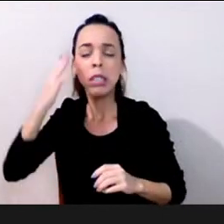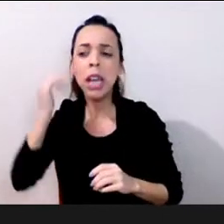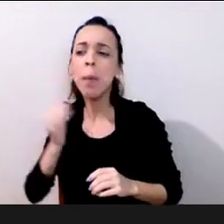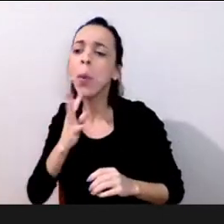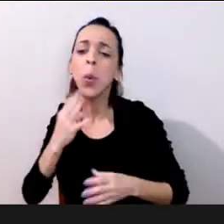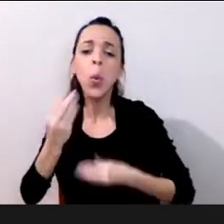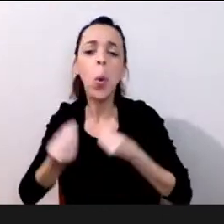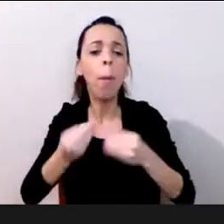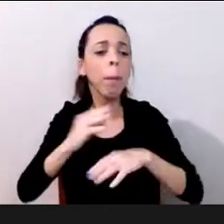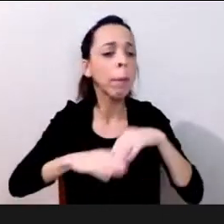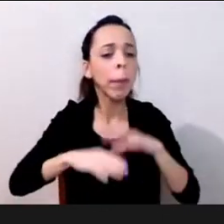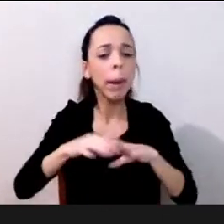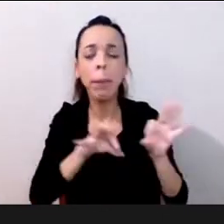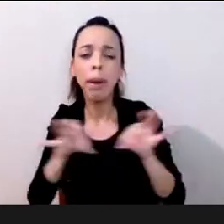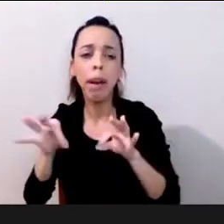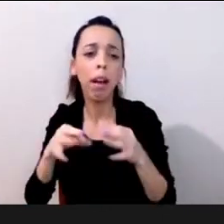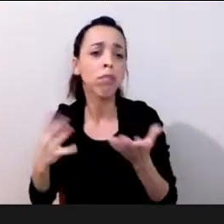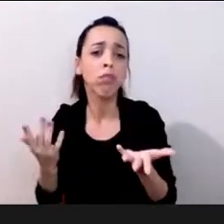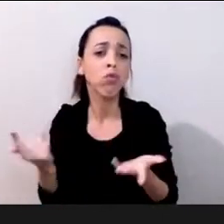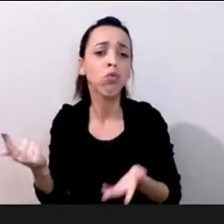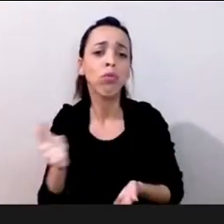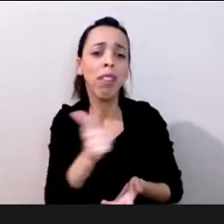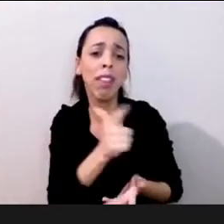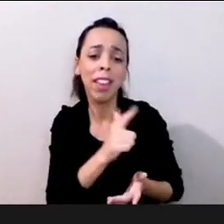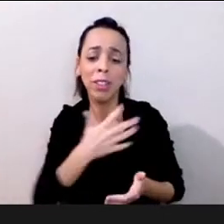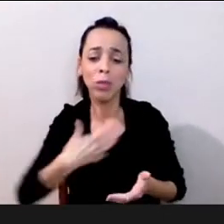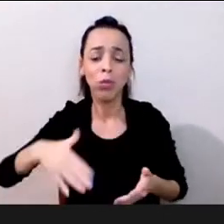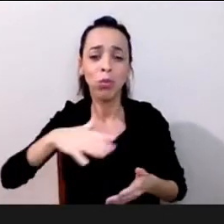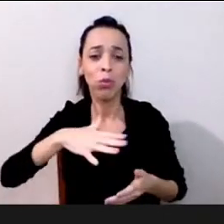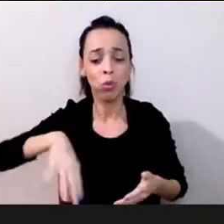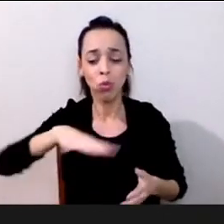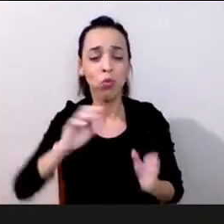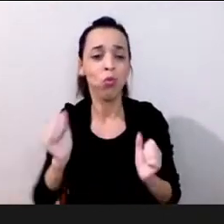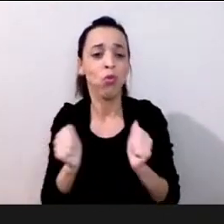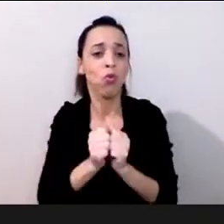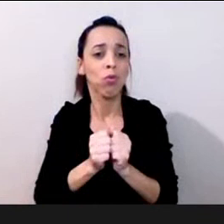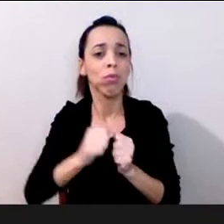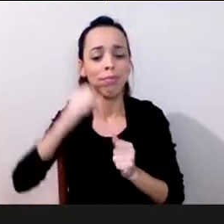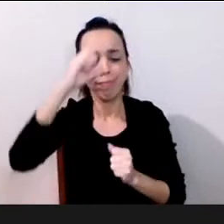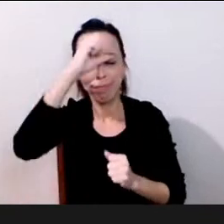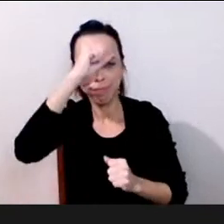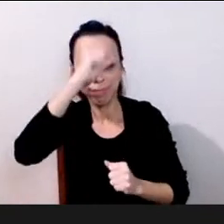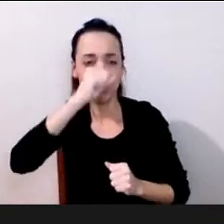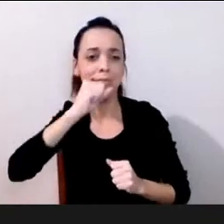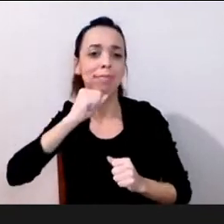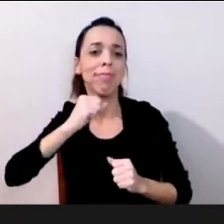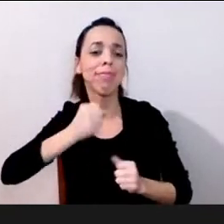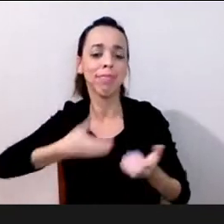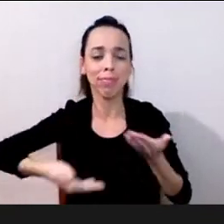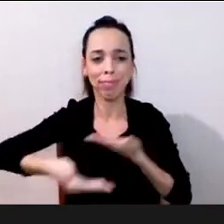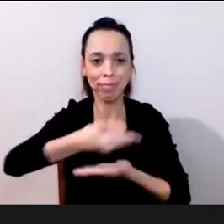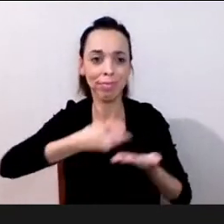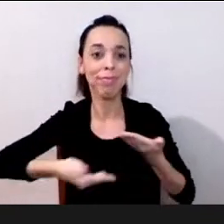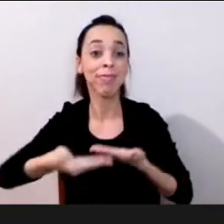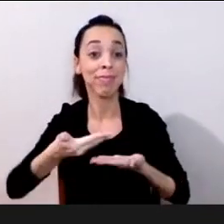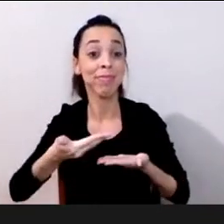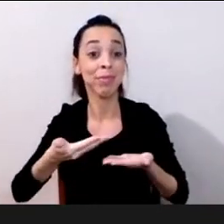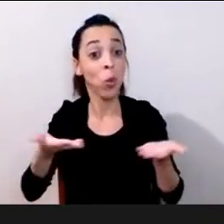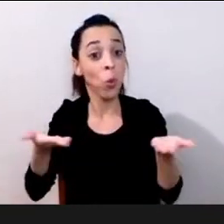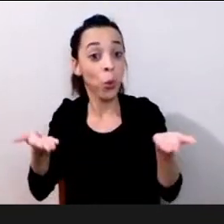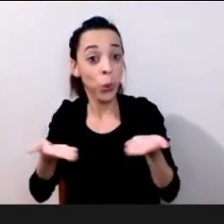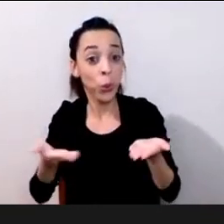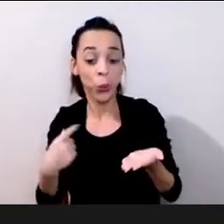de aprender a subir essa nova escada de se permitir de se permitir a fazer esse